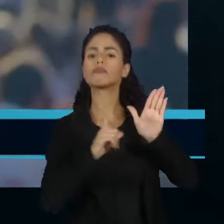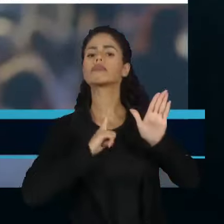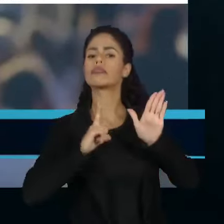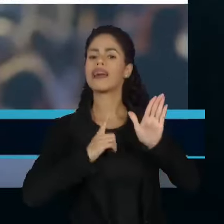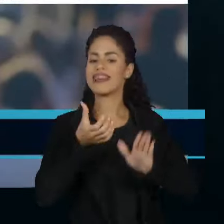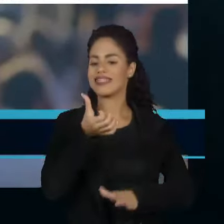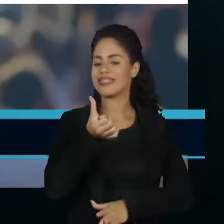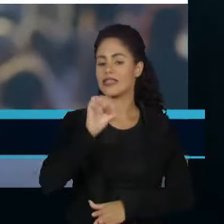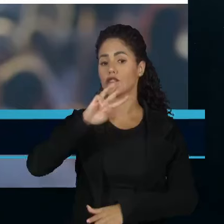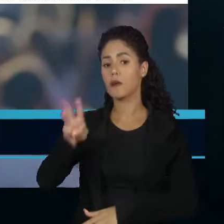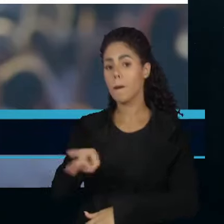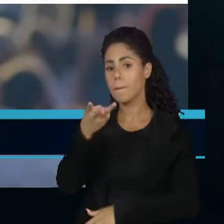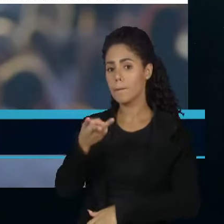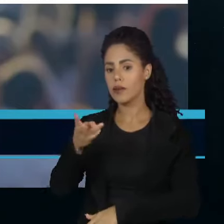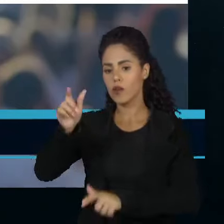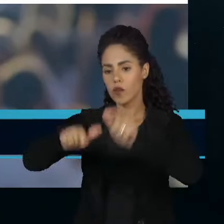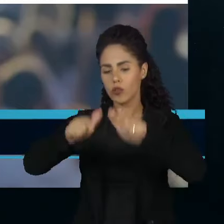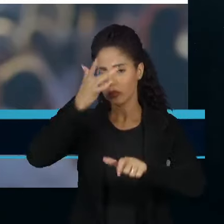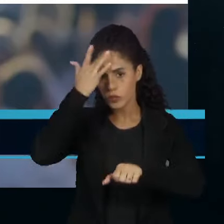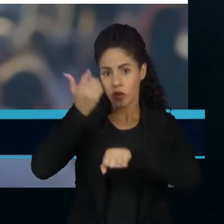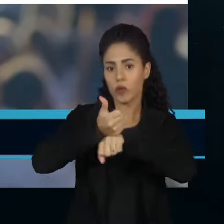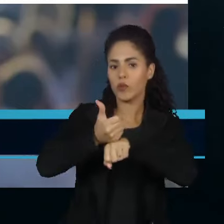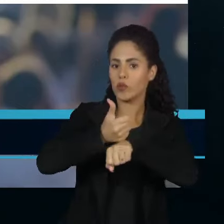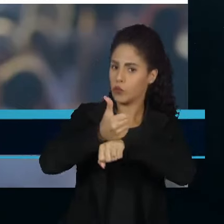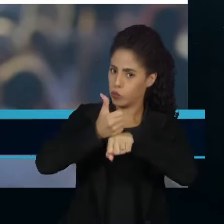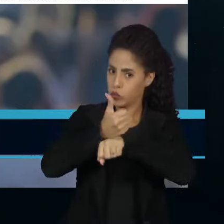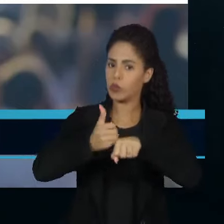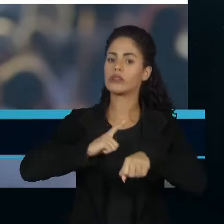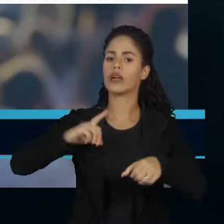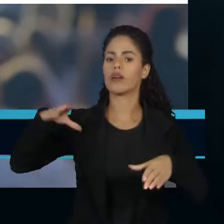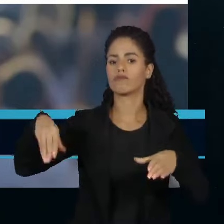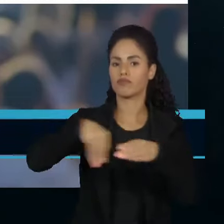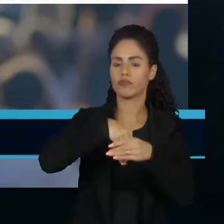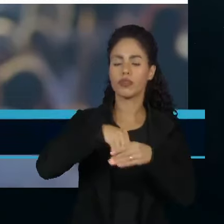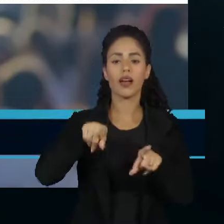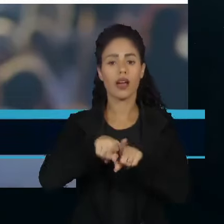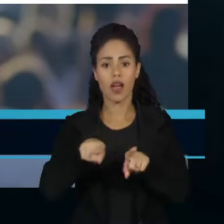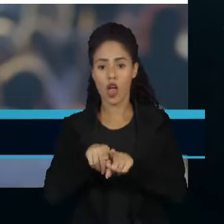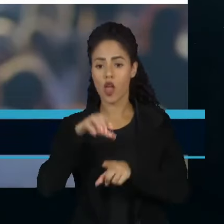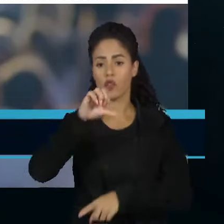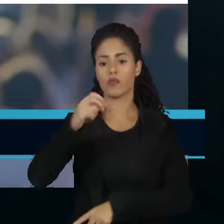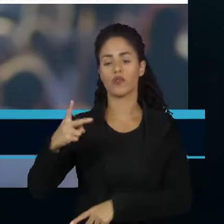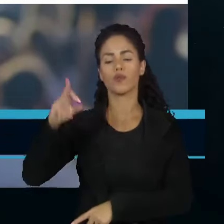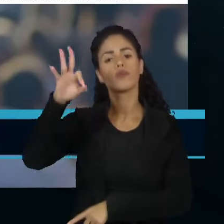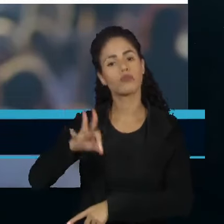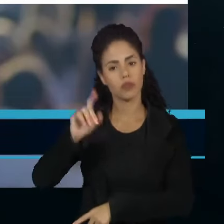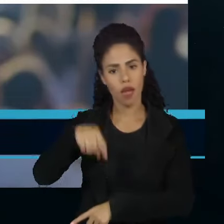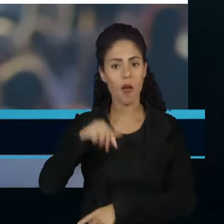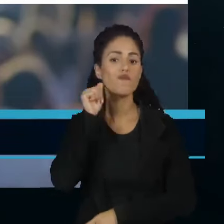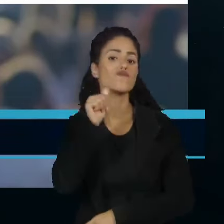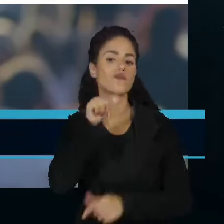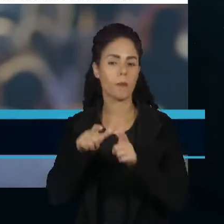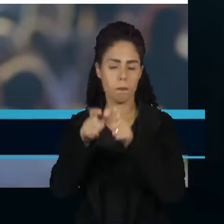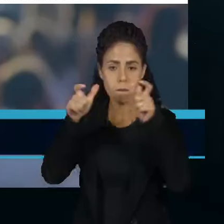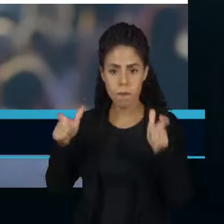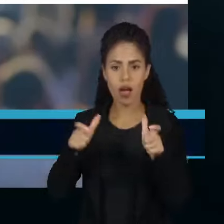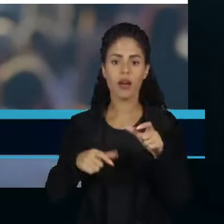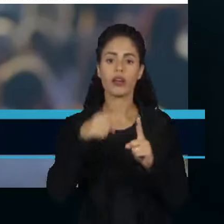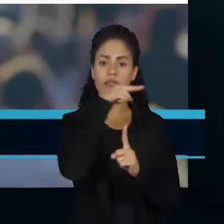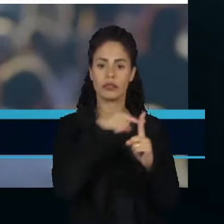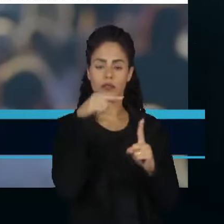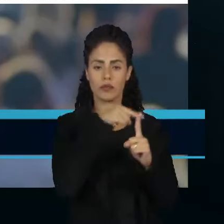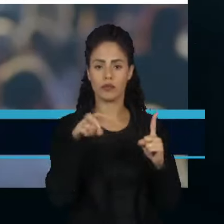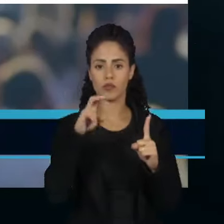Seis milhões de profissionais integram essa categoria no Brasil. Quase 92% são mulheres, e mais da